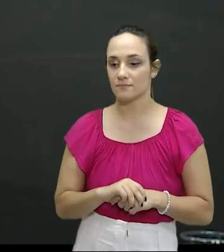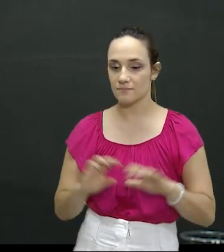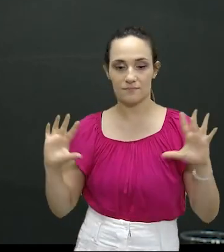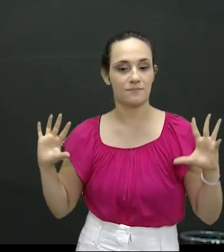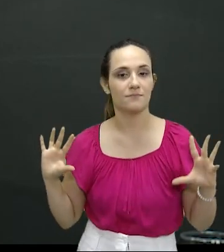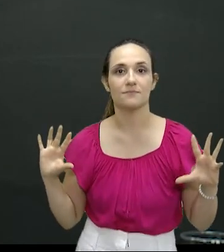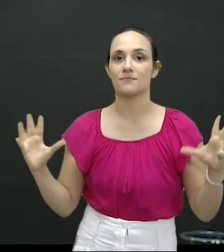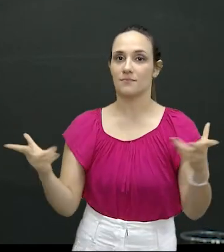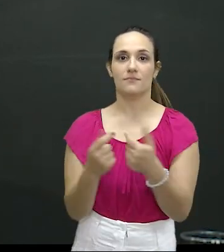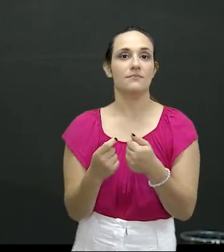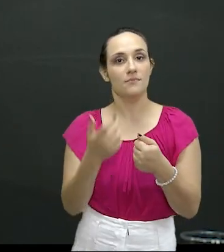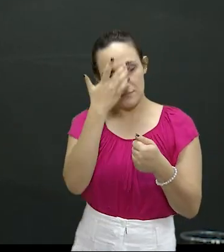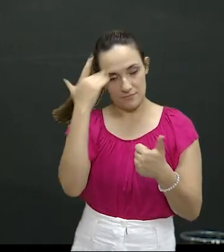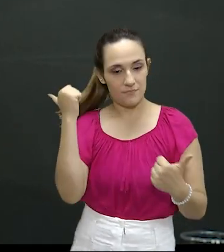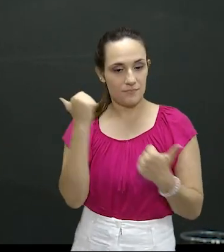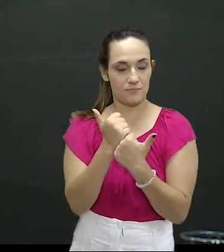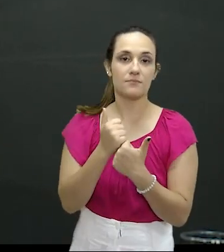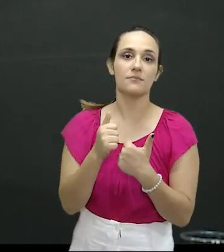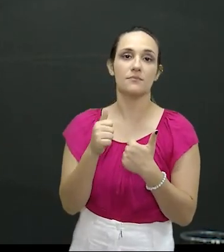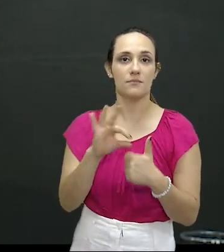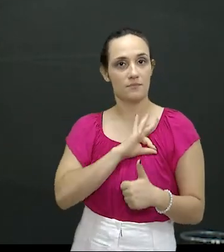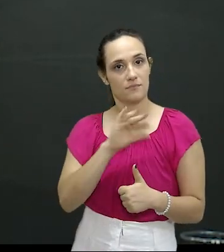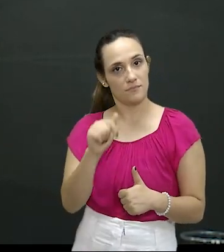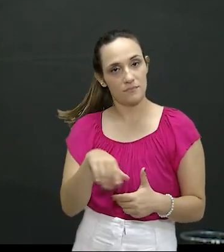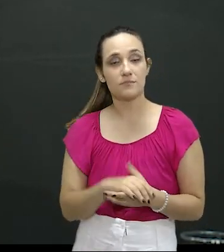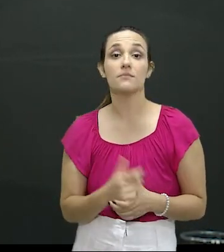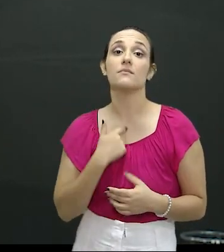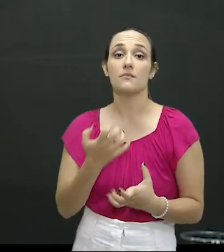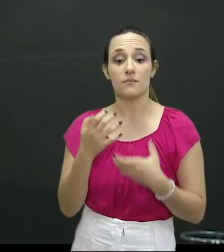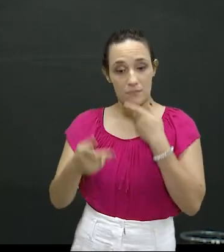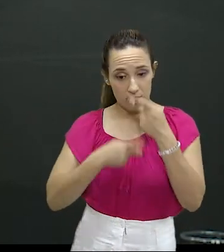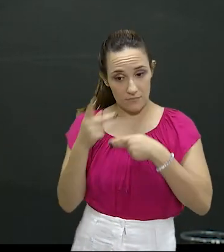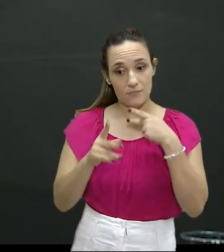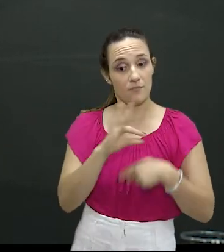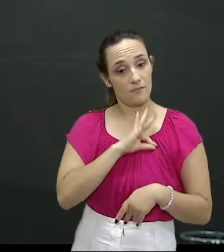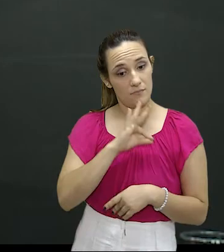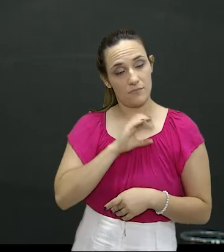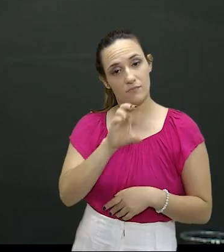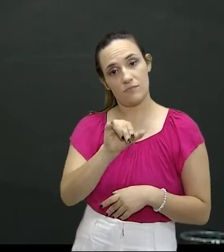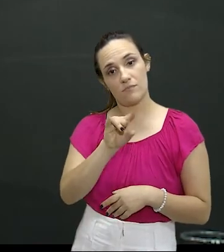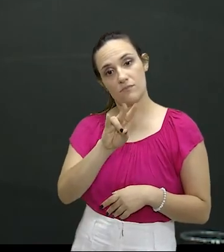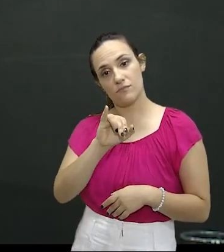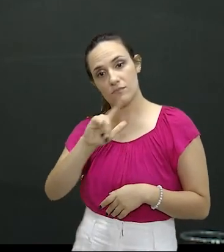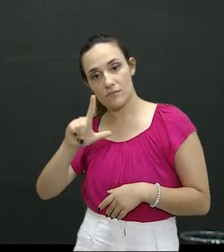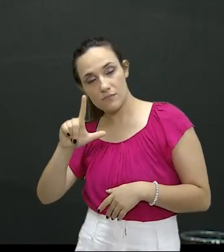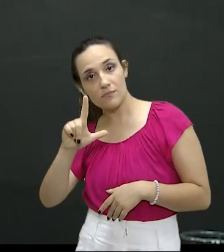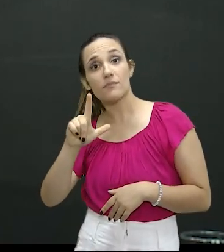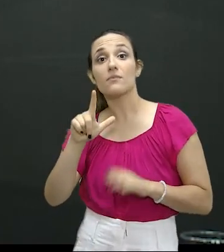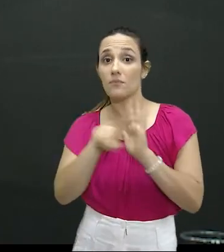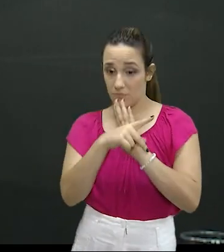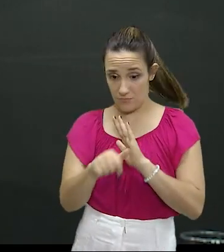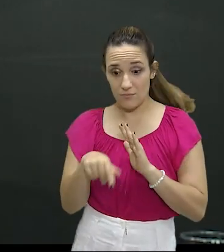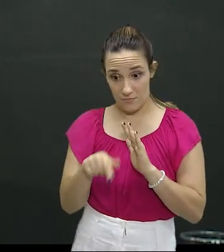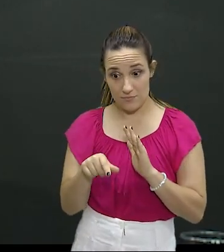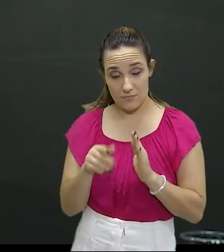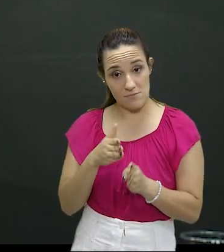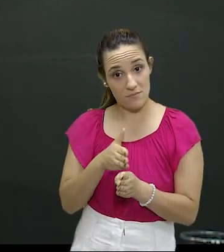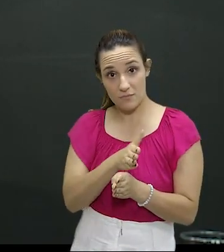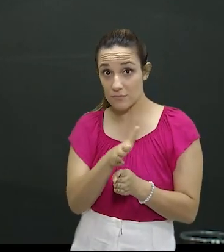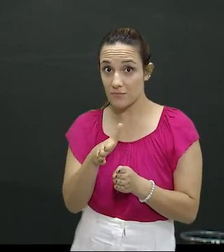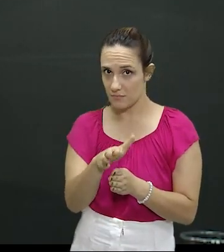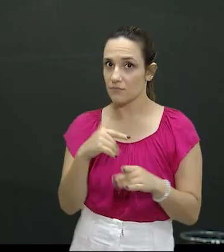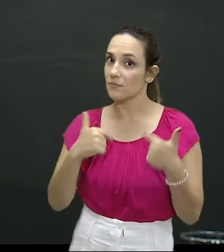a população que sempre apoia a polícia e dizer que a Polícia Civil do Mato Grosso do Sul, da Defronta especificamente, tem